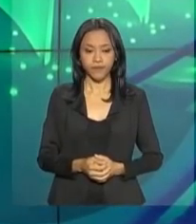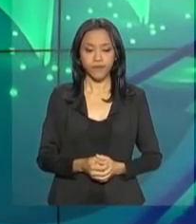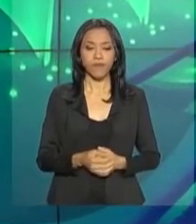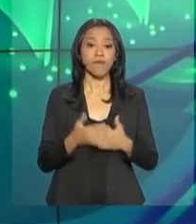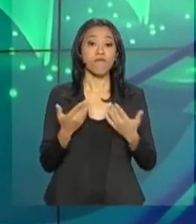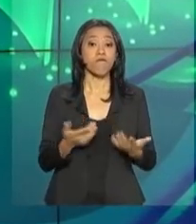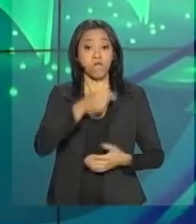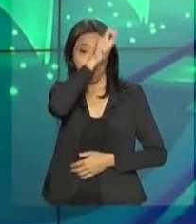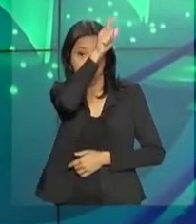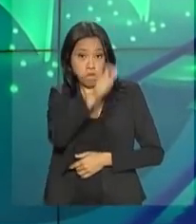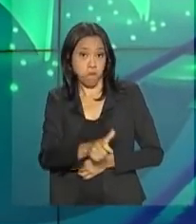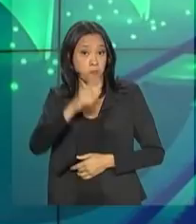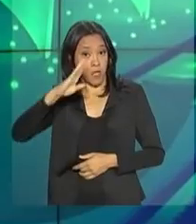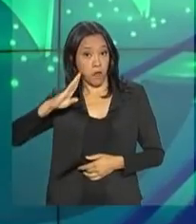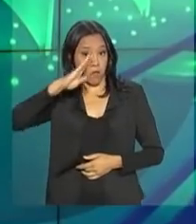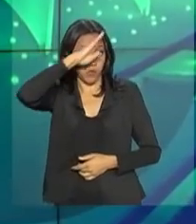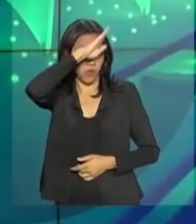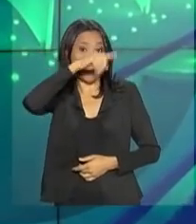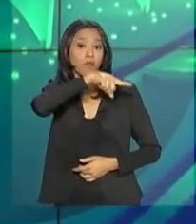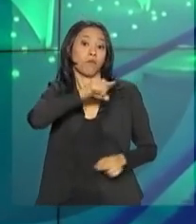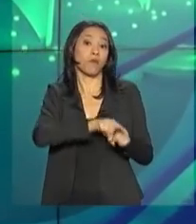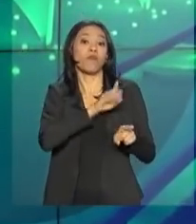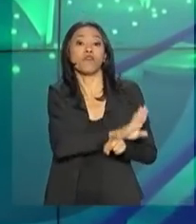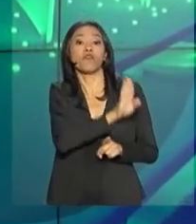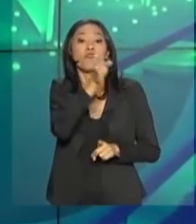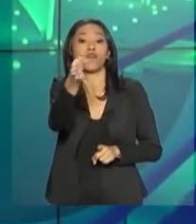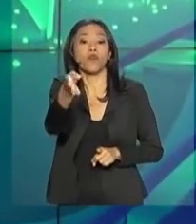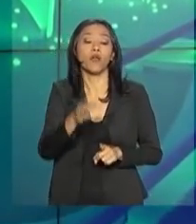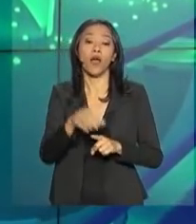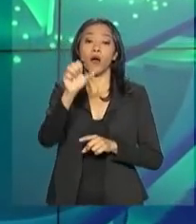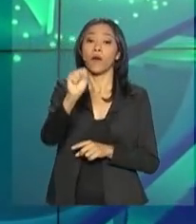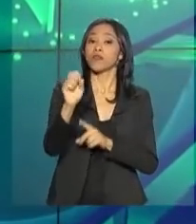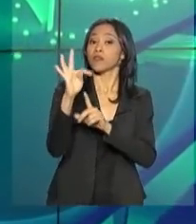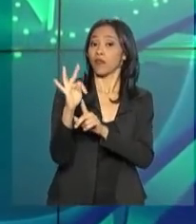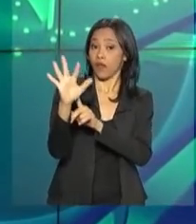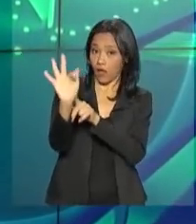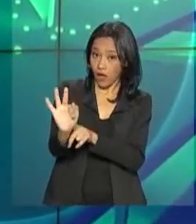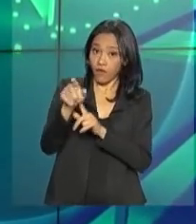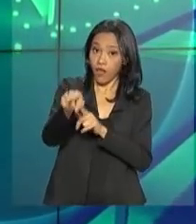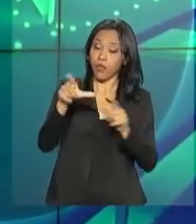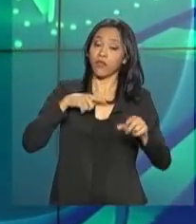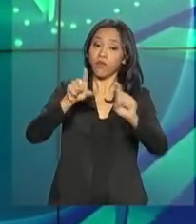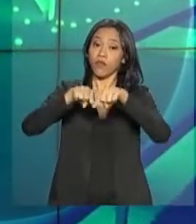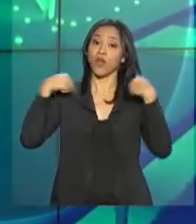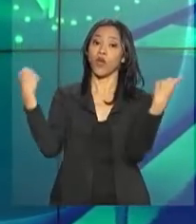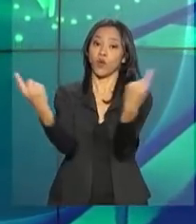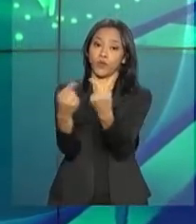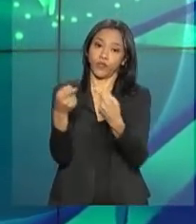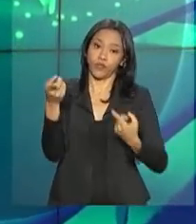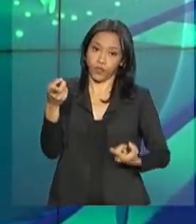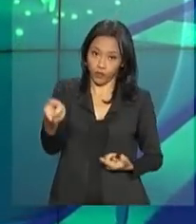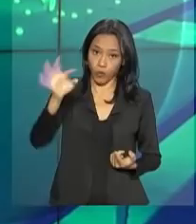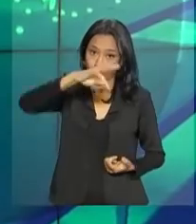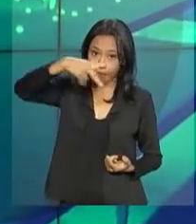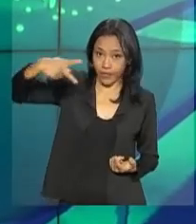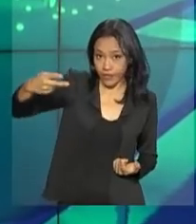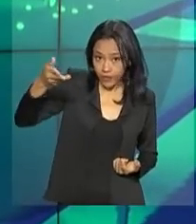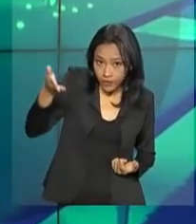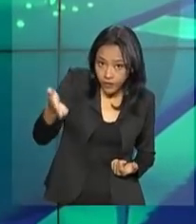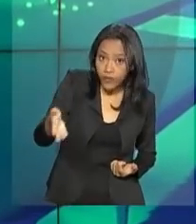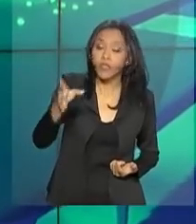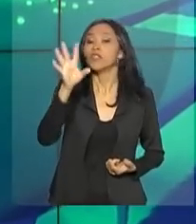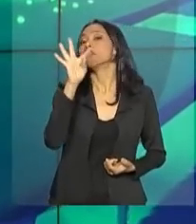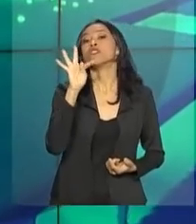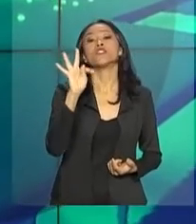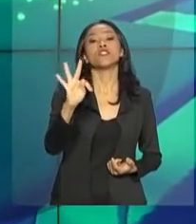Jair Bolsonaro também foi ao Supremo Tribunal Federal, onde se reuniu com o presidente da corte, Dias Toro. Durante o encontro,